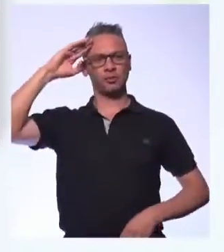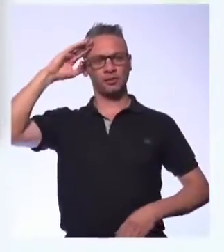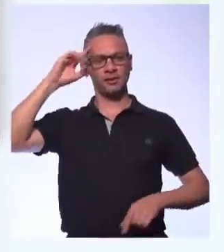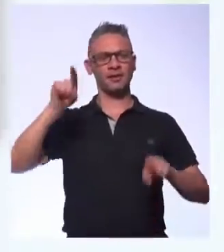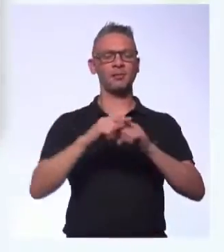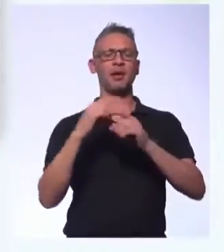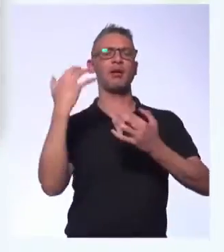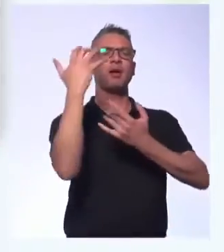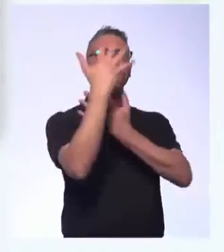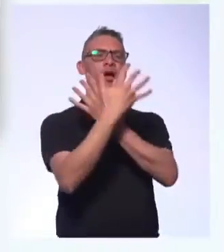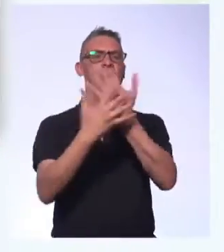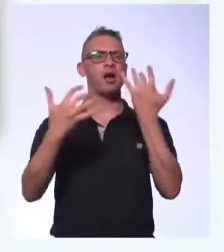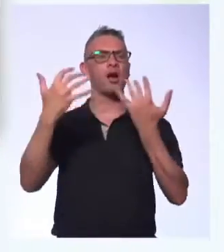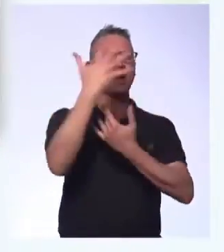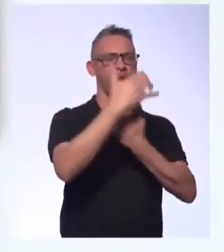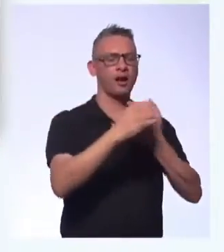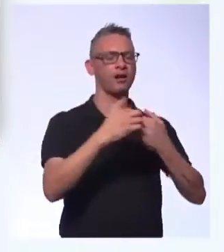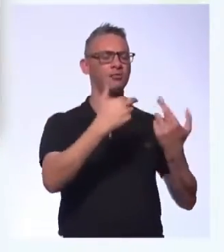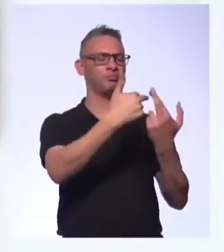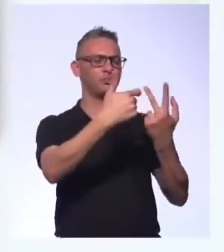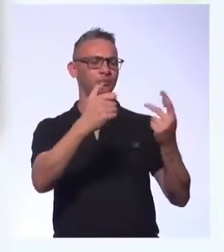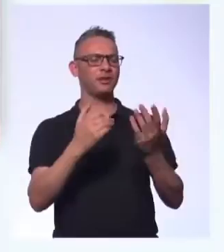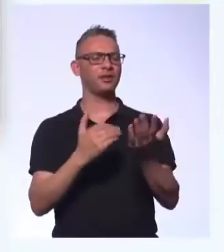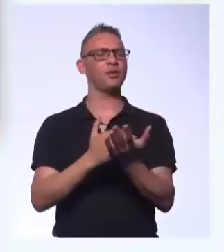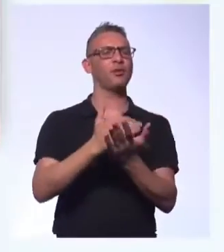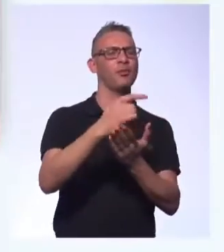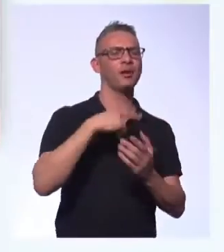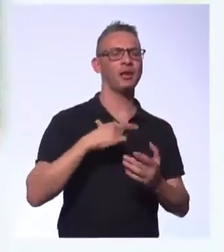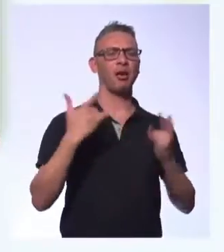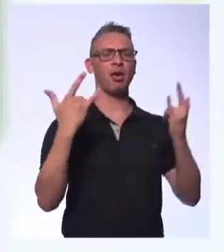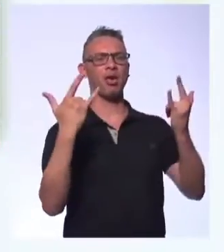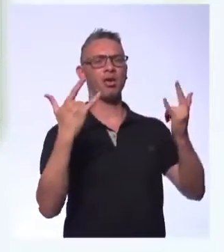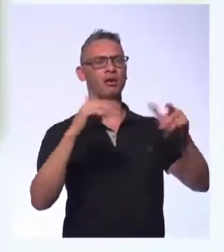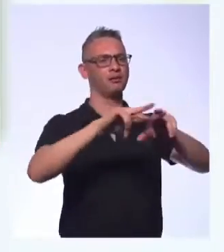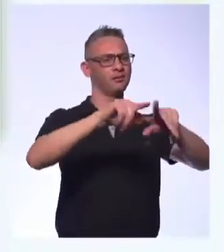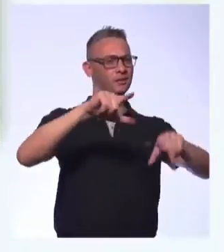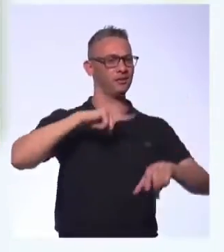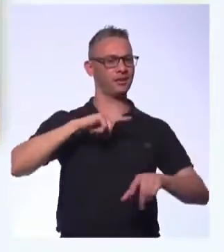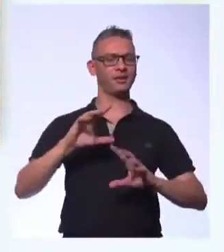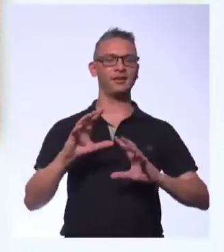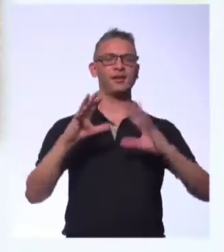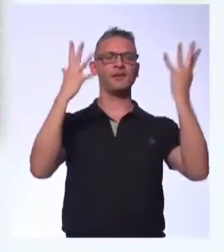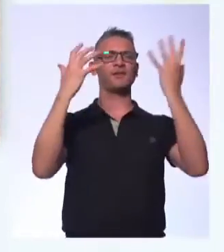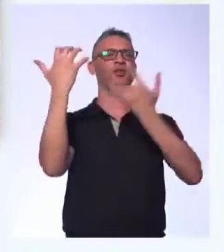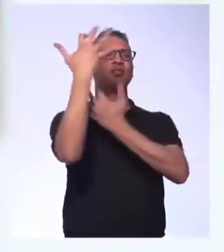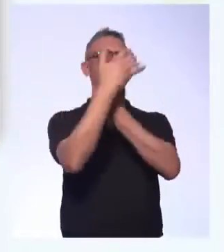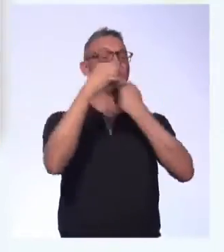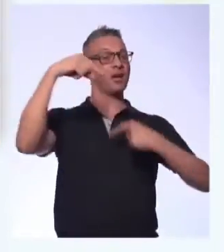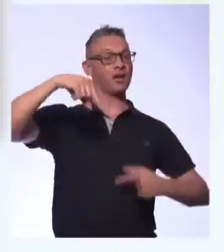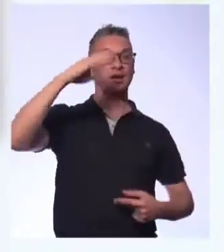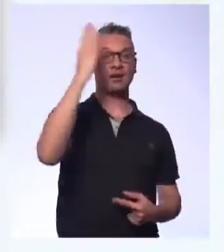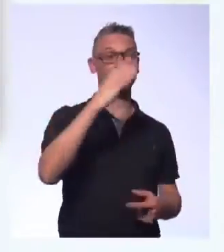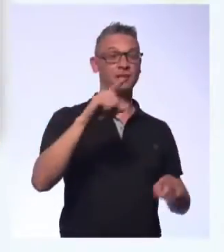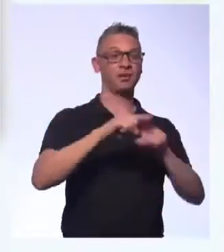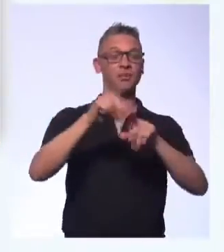Jovem Guarda, da Bossa Nova, do Tropicalismo, do Rock'n'Roll. Dos festivais aqui e lá fora.